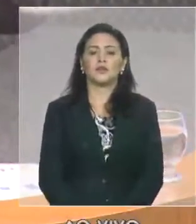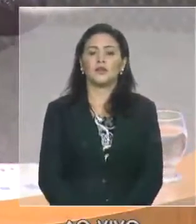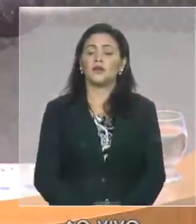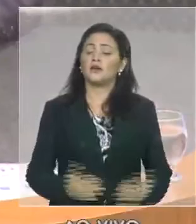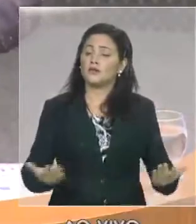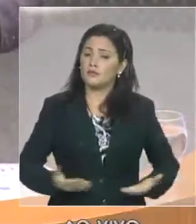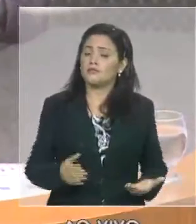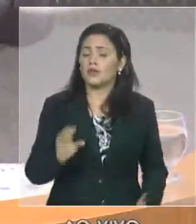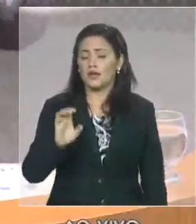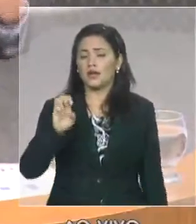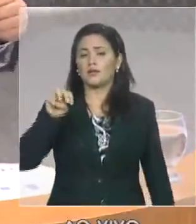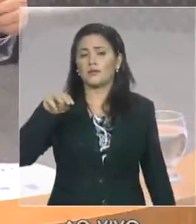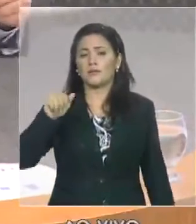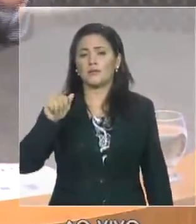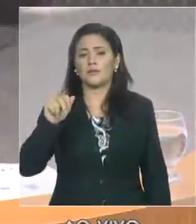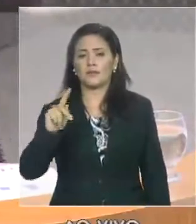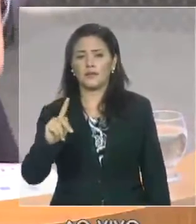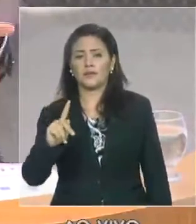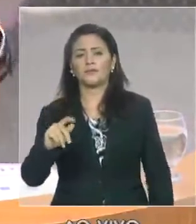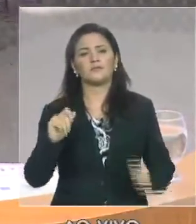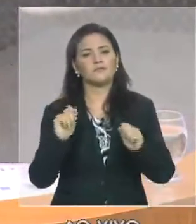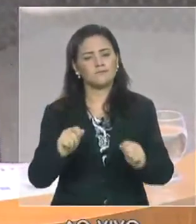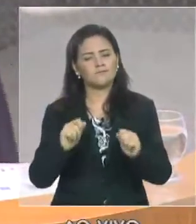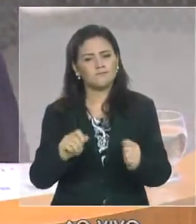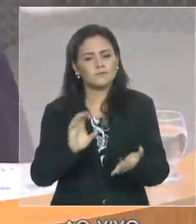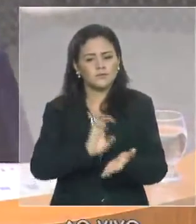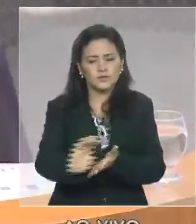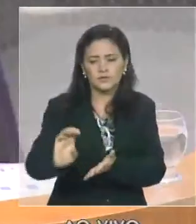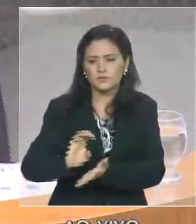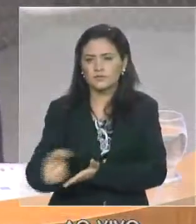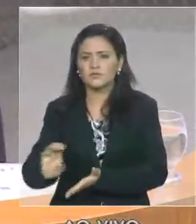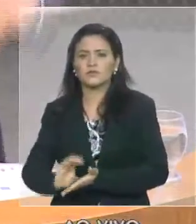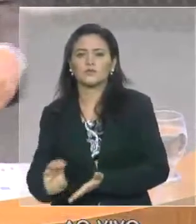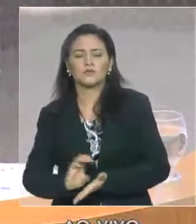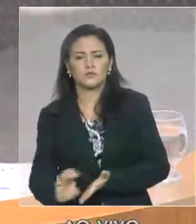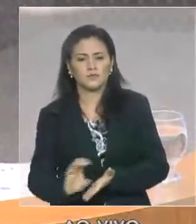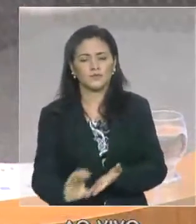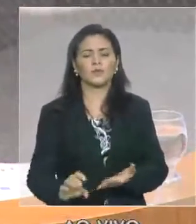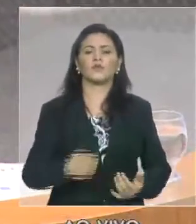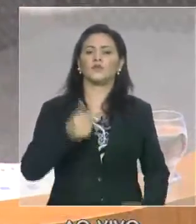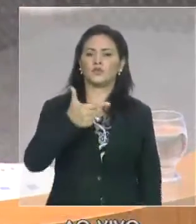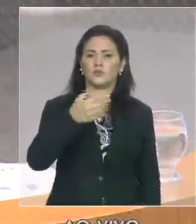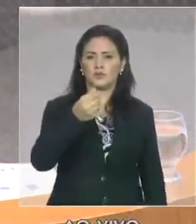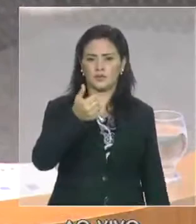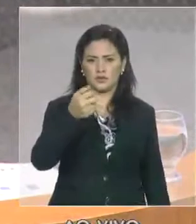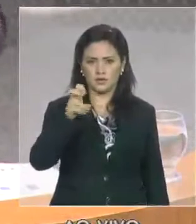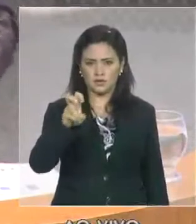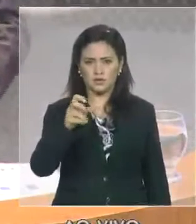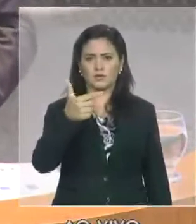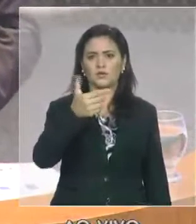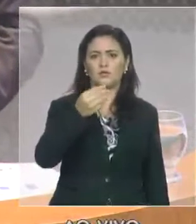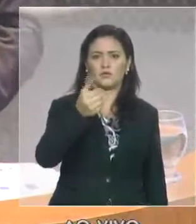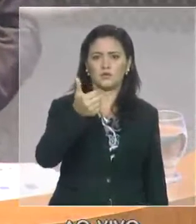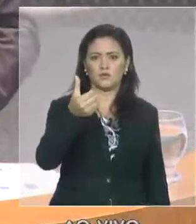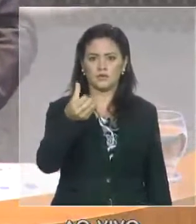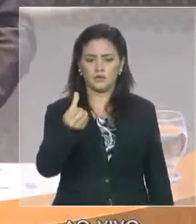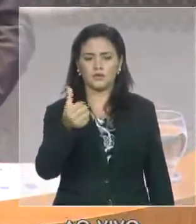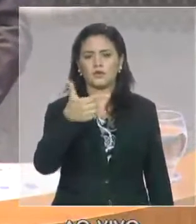investimentos em 2015, 2016 e 2017, que chegarão a R 250 milhões,